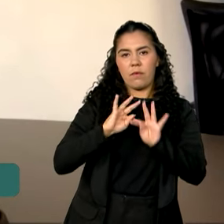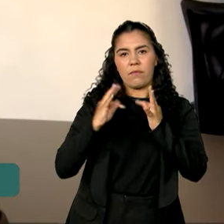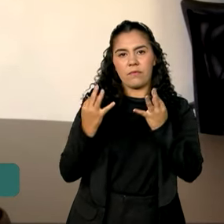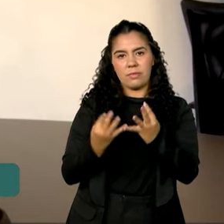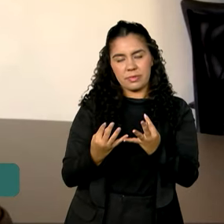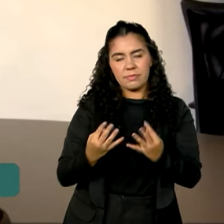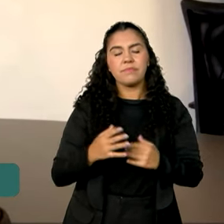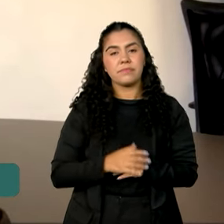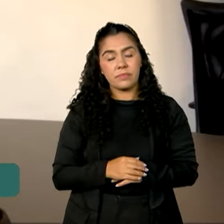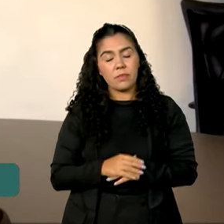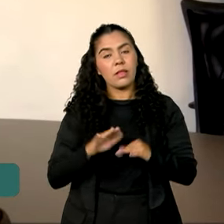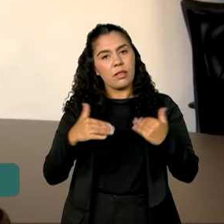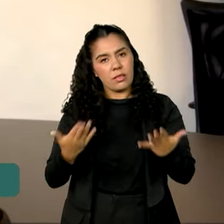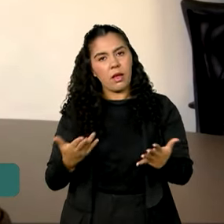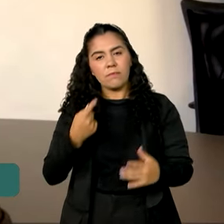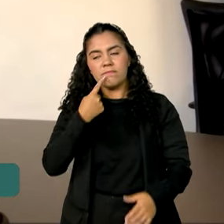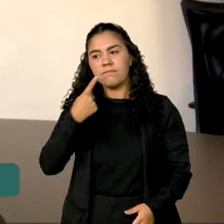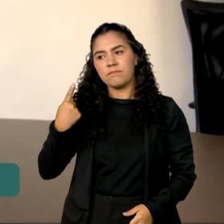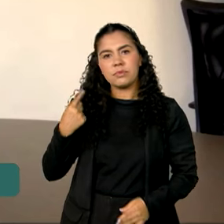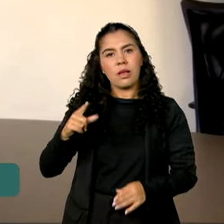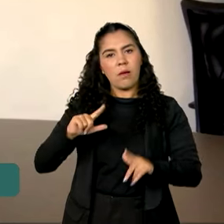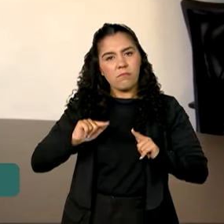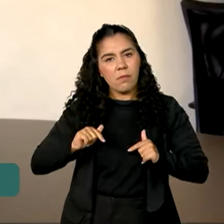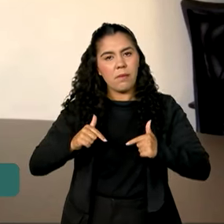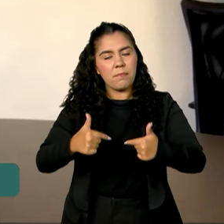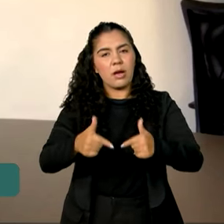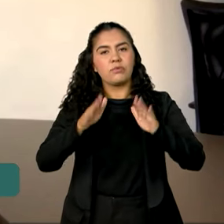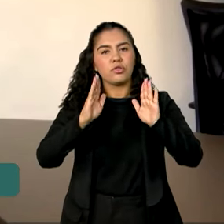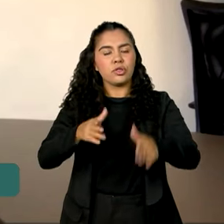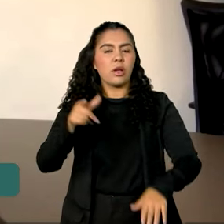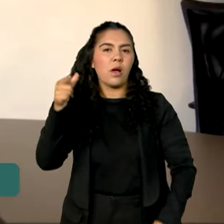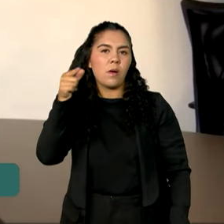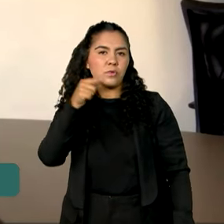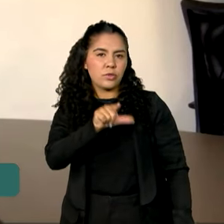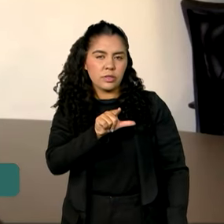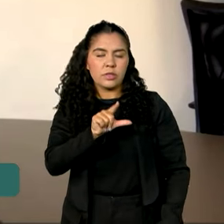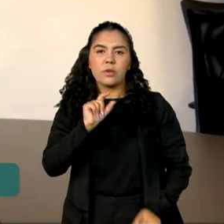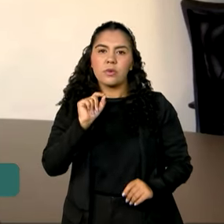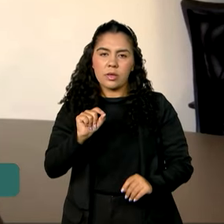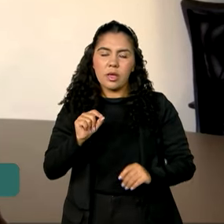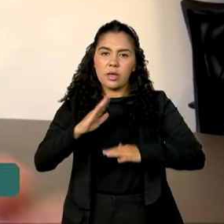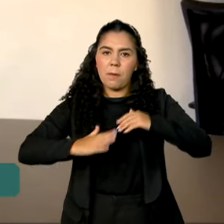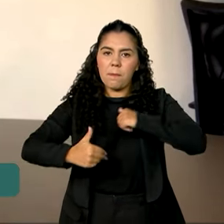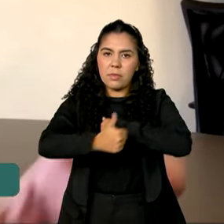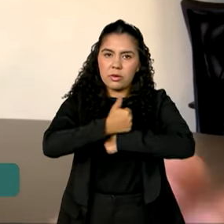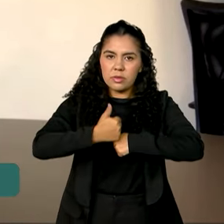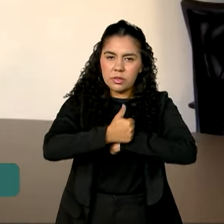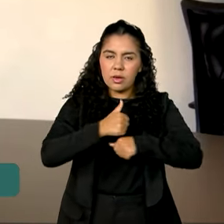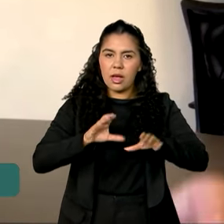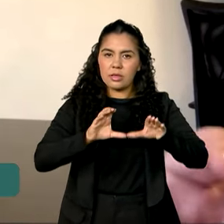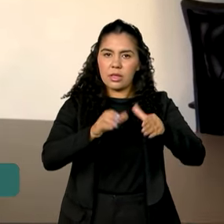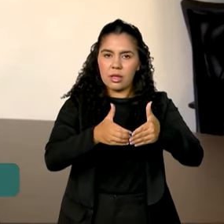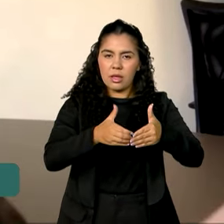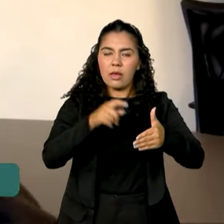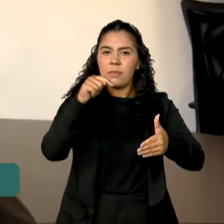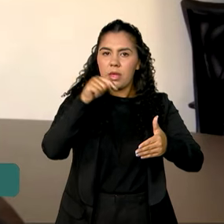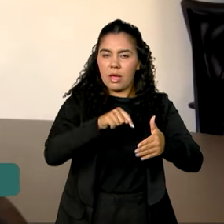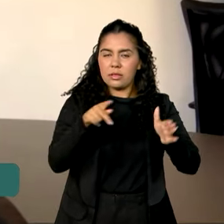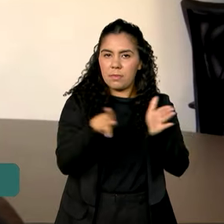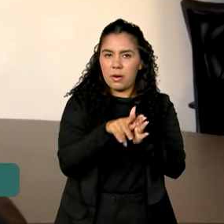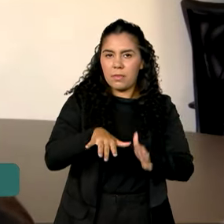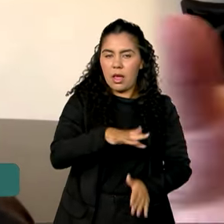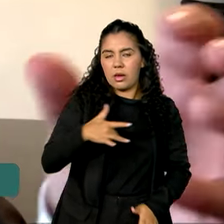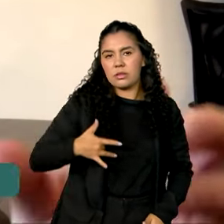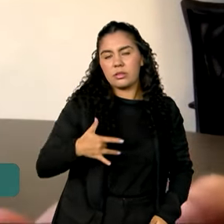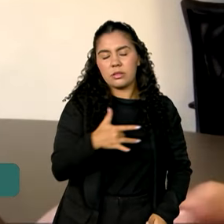Então, uma iniciativa recente conseguiu já fazer com que as equipes de saúde da família tenham a informação, a partir do